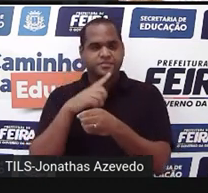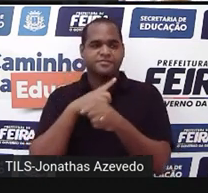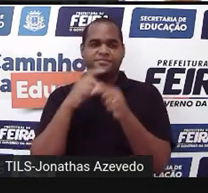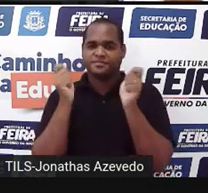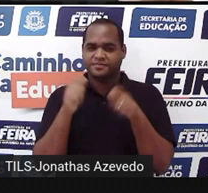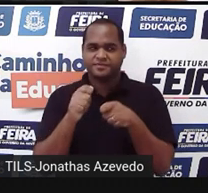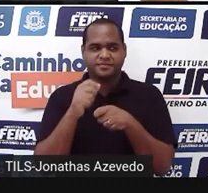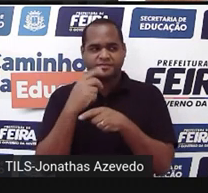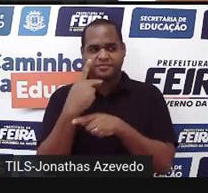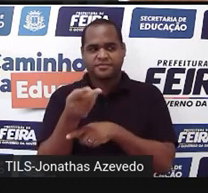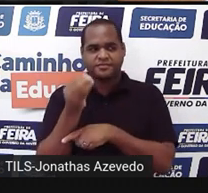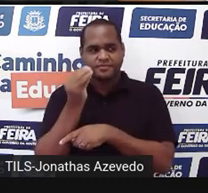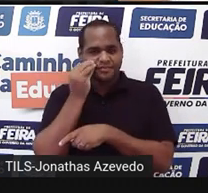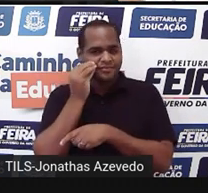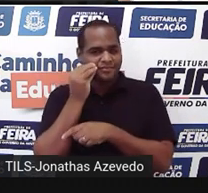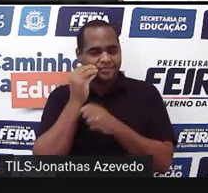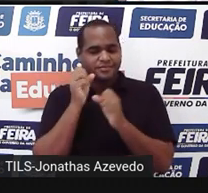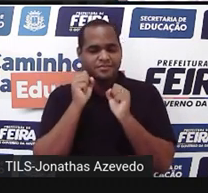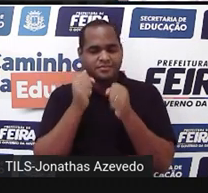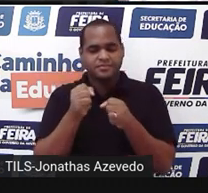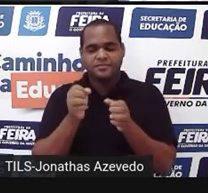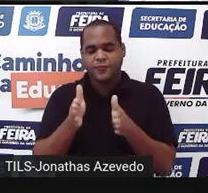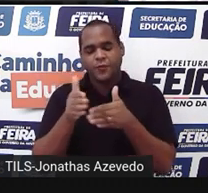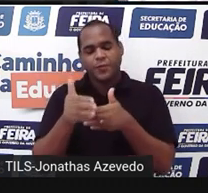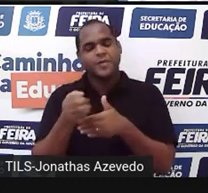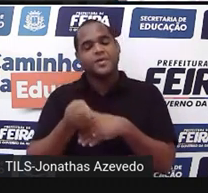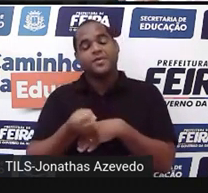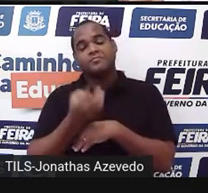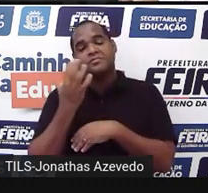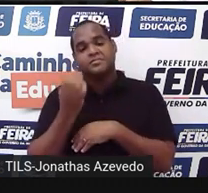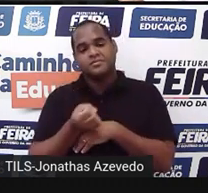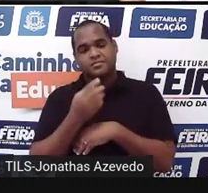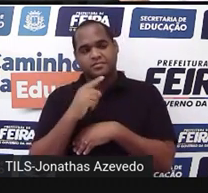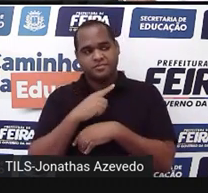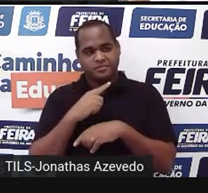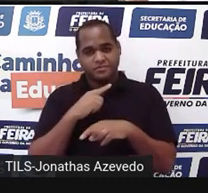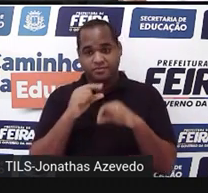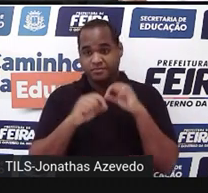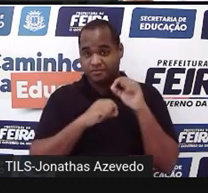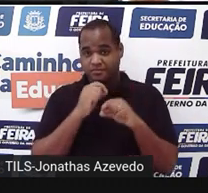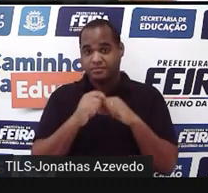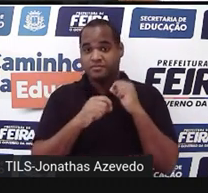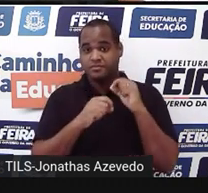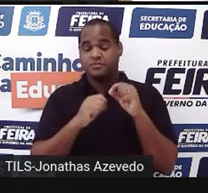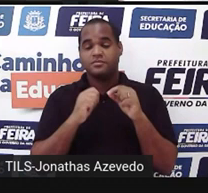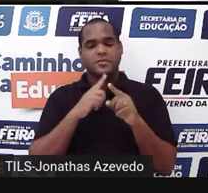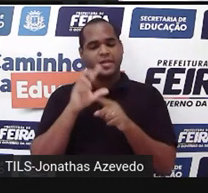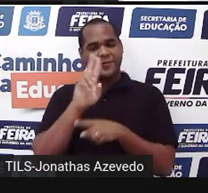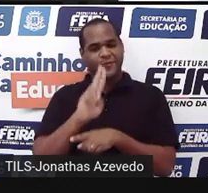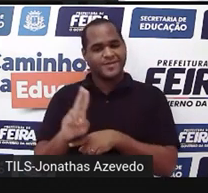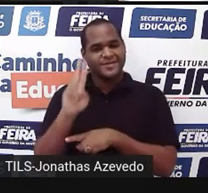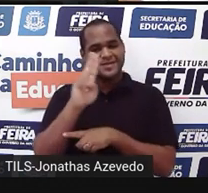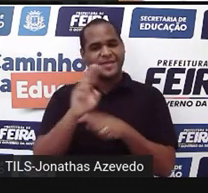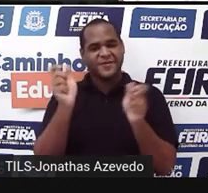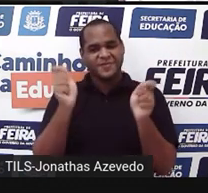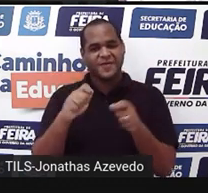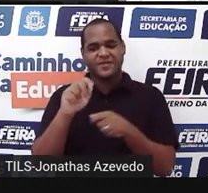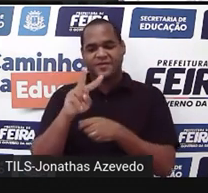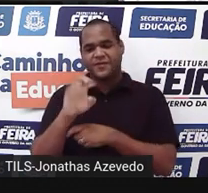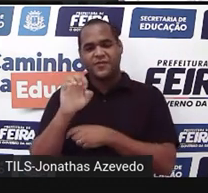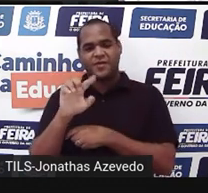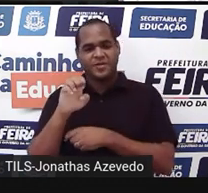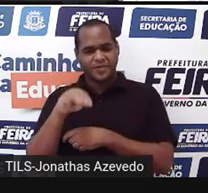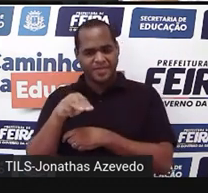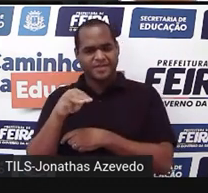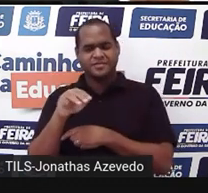Para ver quantos cubinhos cabem dentro daquele paralelepípedo. E se a gente está usando o cubinho como uma forma de medir o volume,